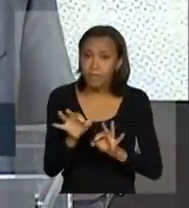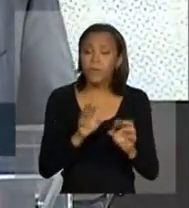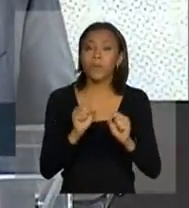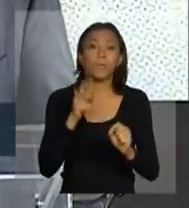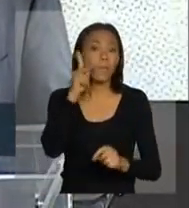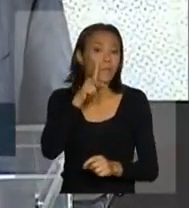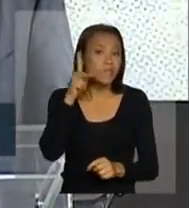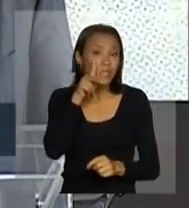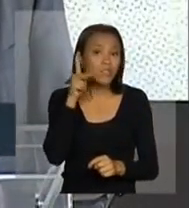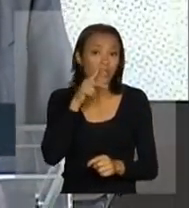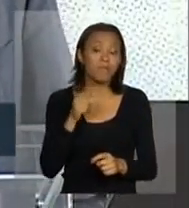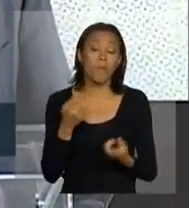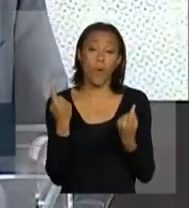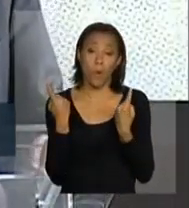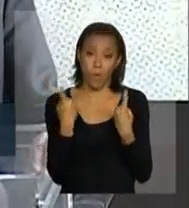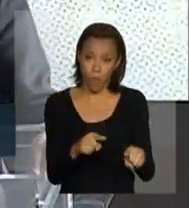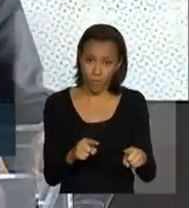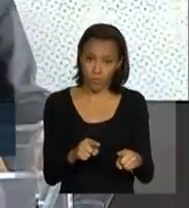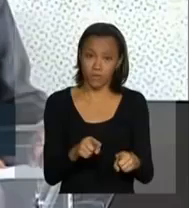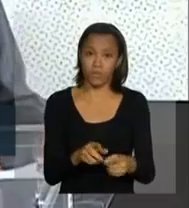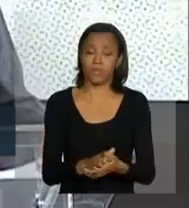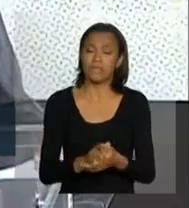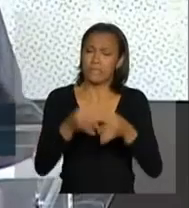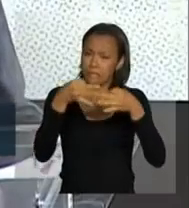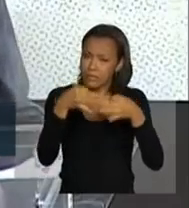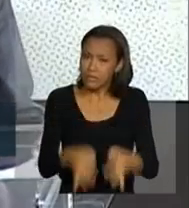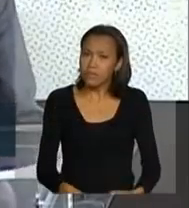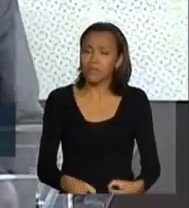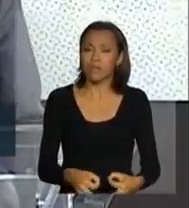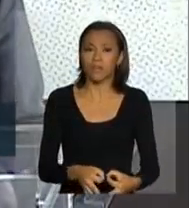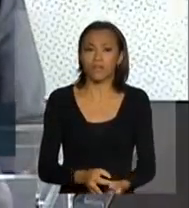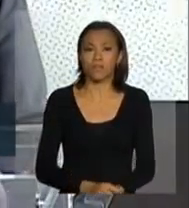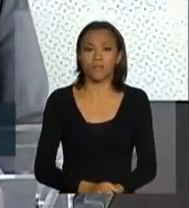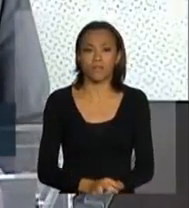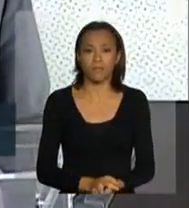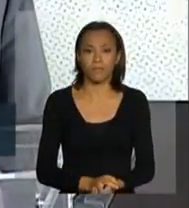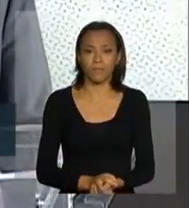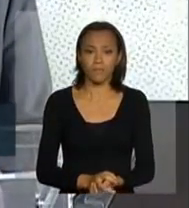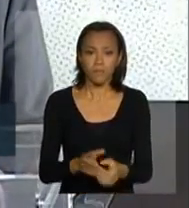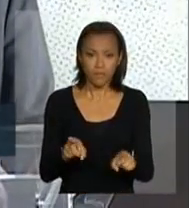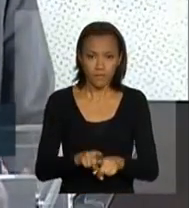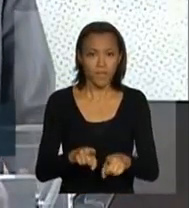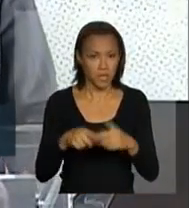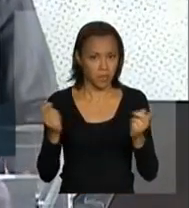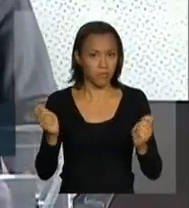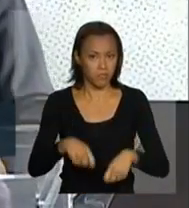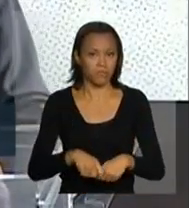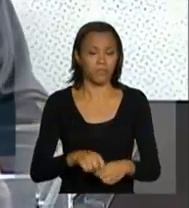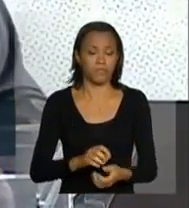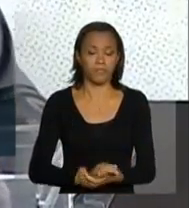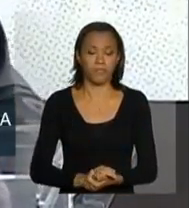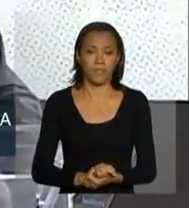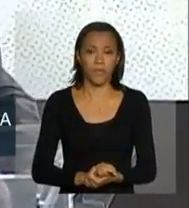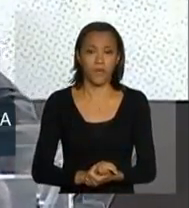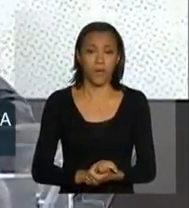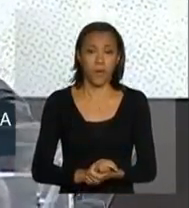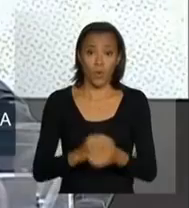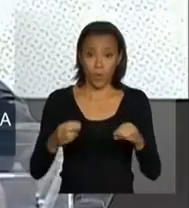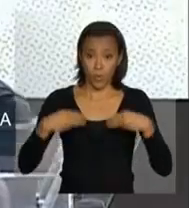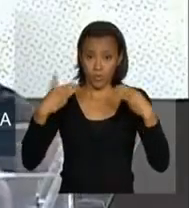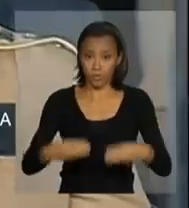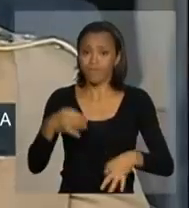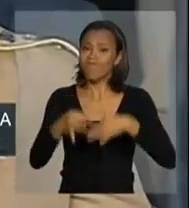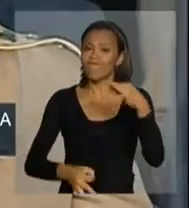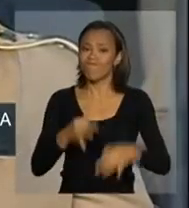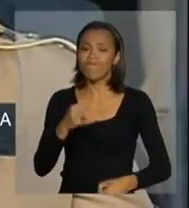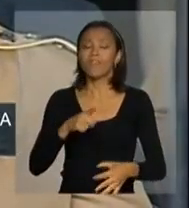enfrentá-la de uma forma adequada, de uma forma aceitável. O Ministério da Justiça tem atuado